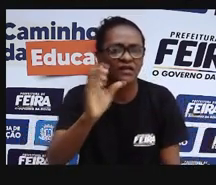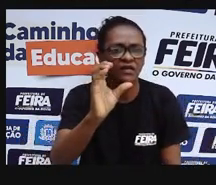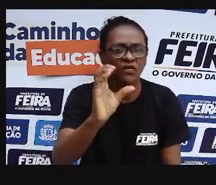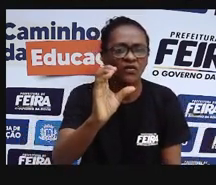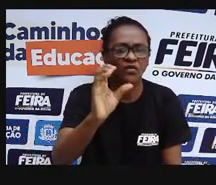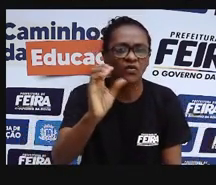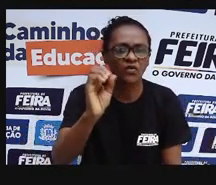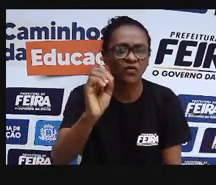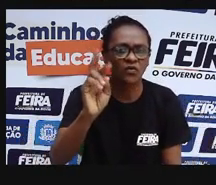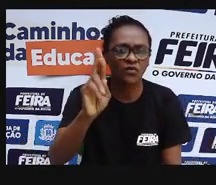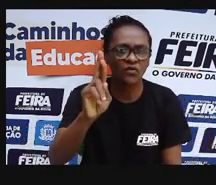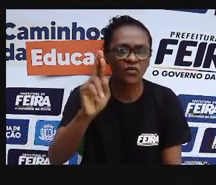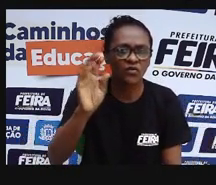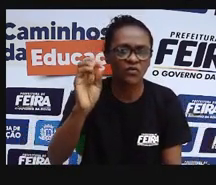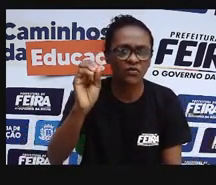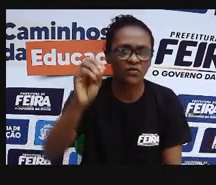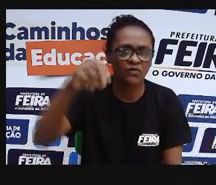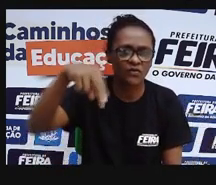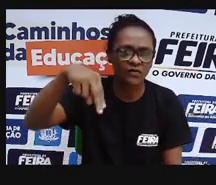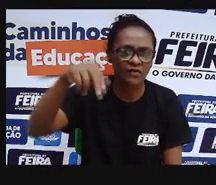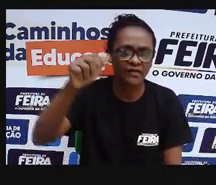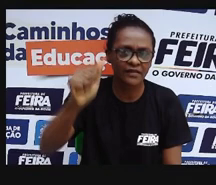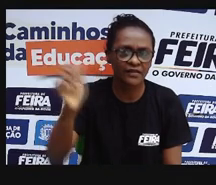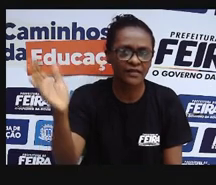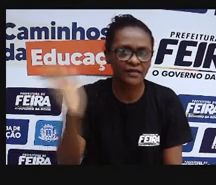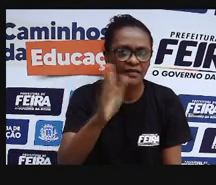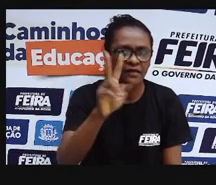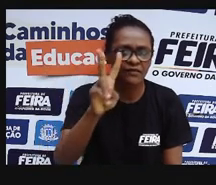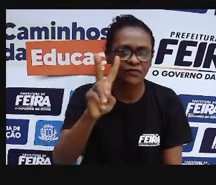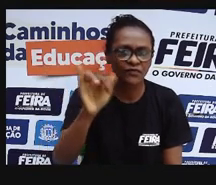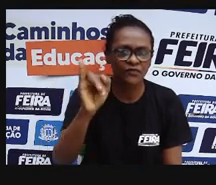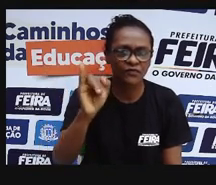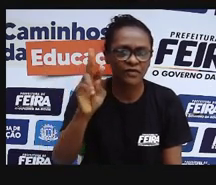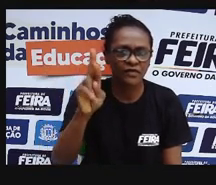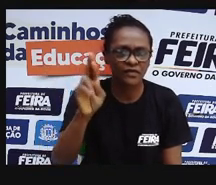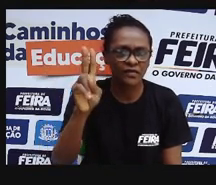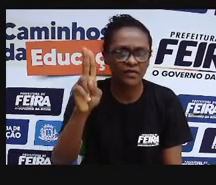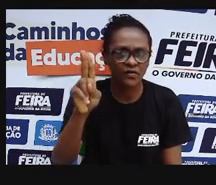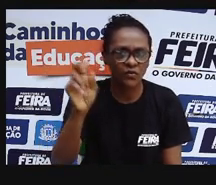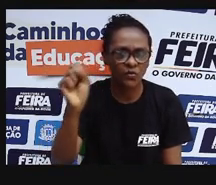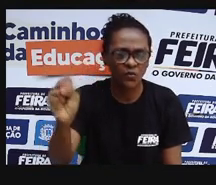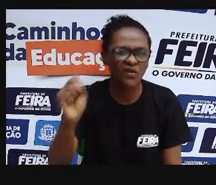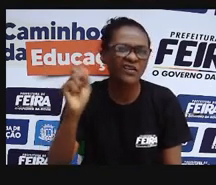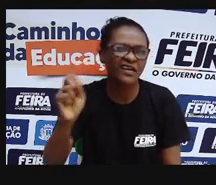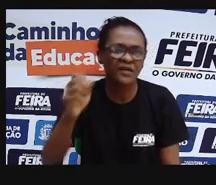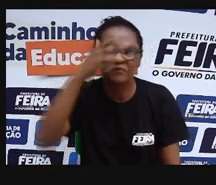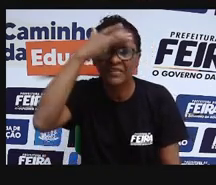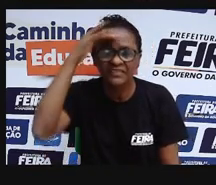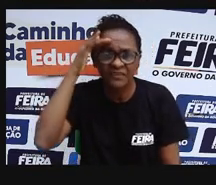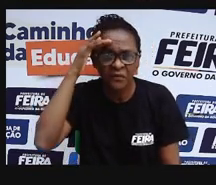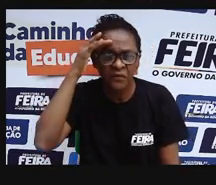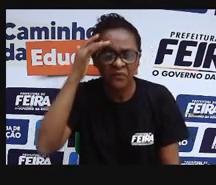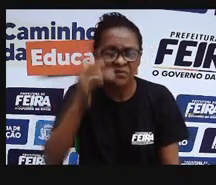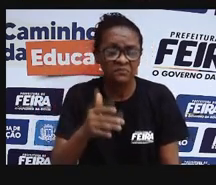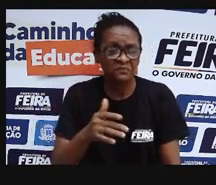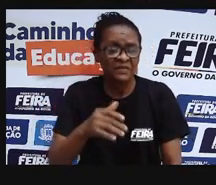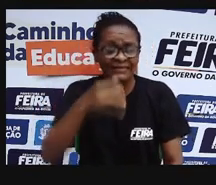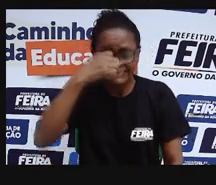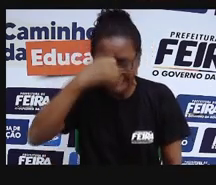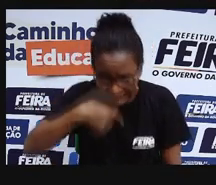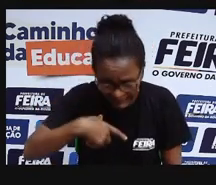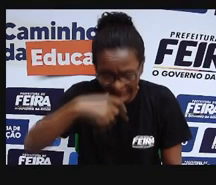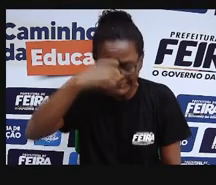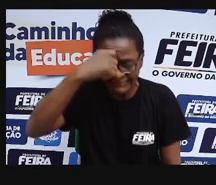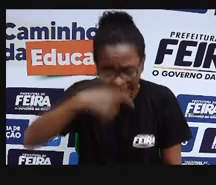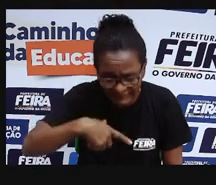grande família de vírus que causam doenças e que vão dar gripe comum à doença mais severa, como